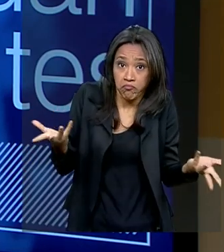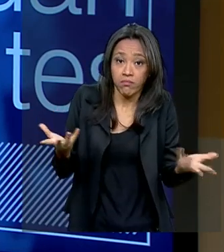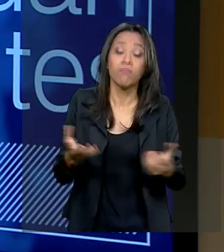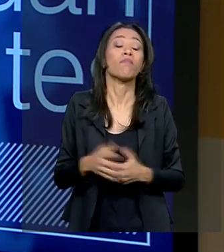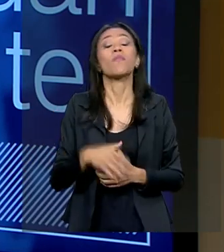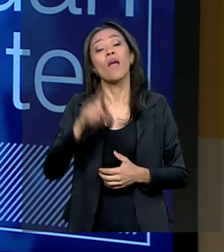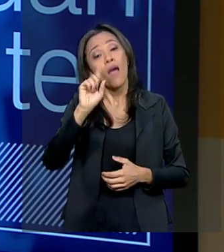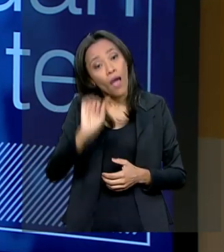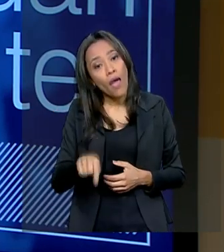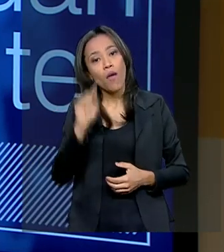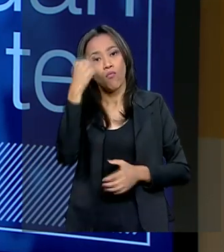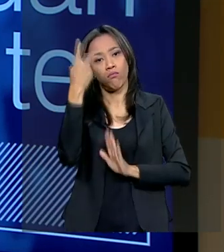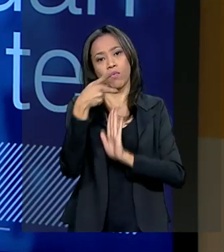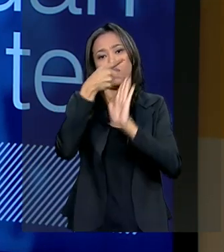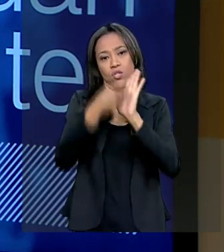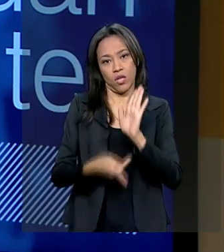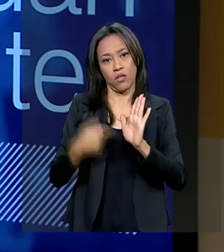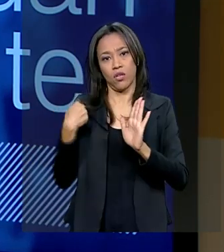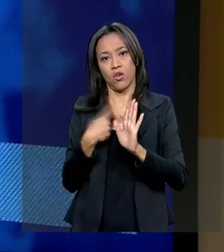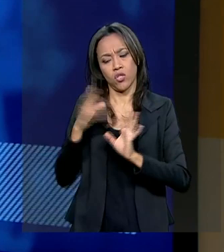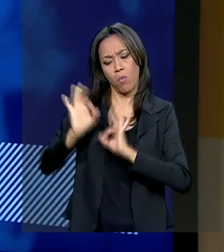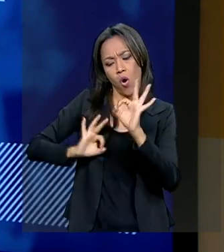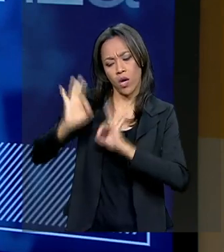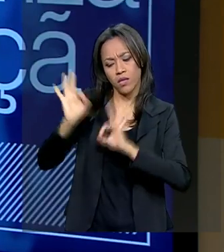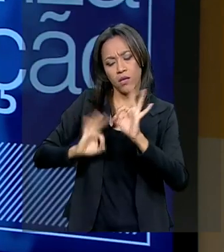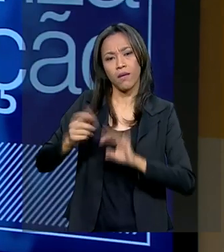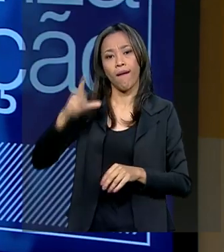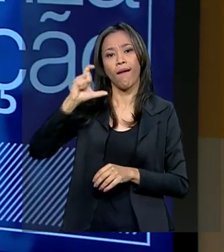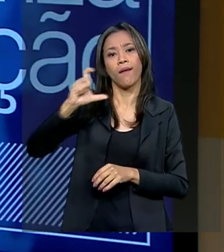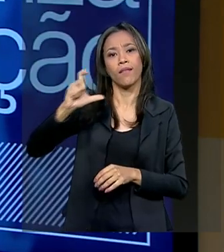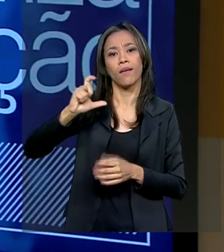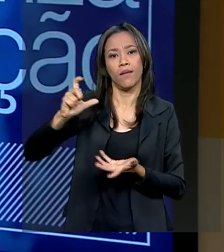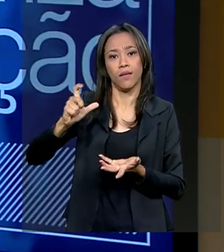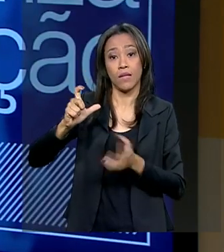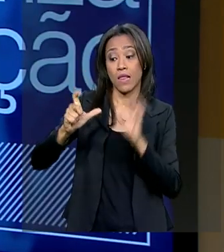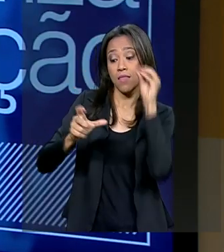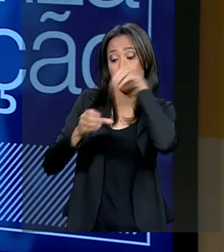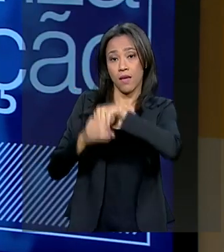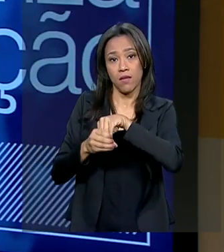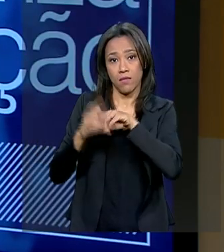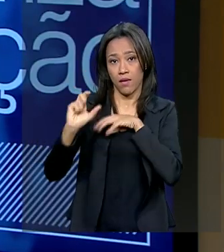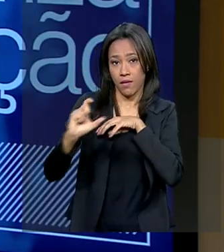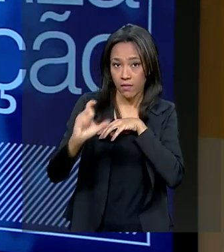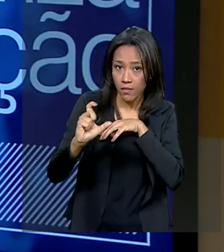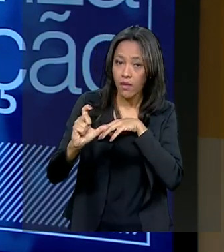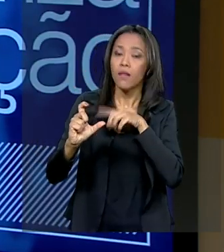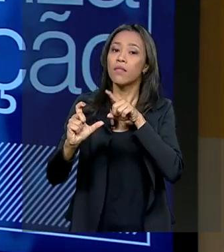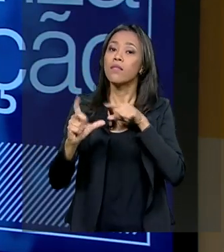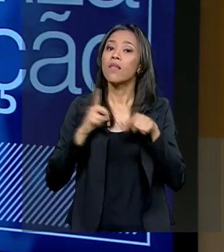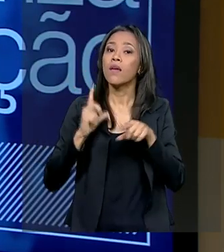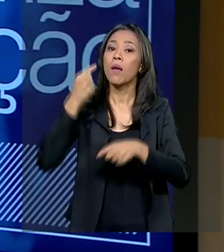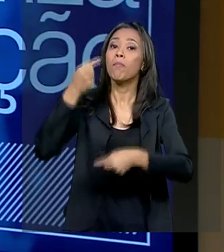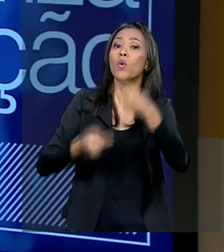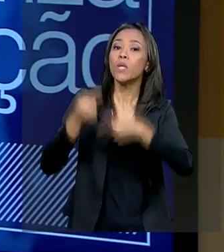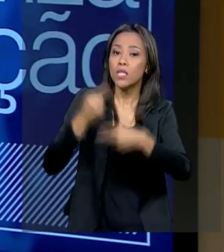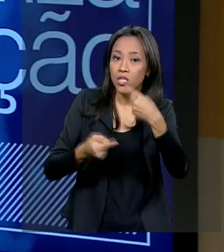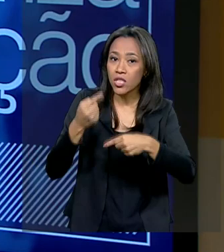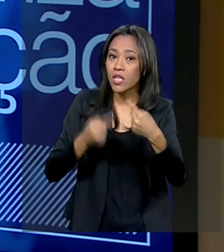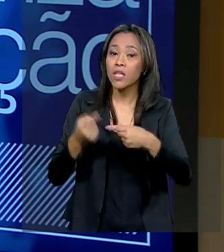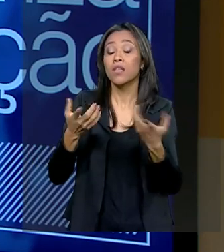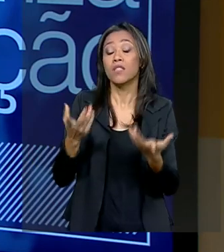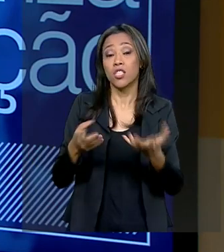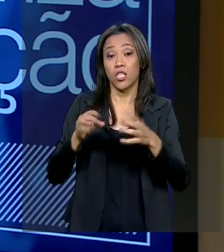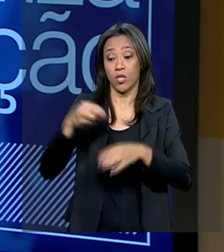projetos que a gente já está implementando, que é a carteirinha digital. Dentro da carteirinha digital, ela está a política de digitalizar todo o MEC, que